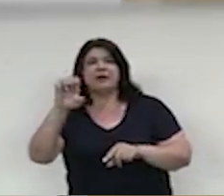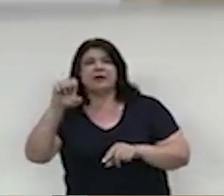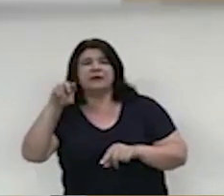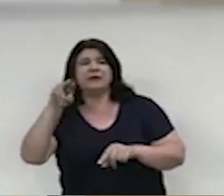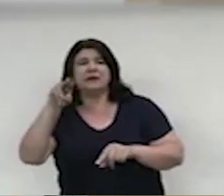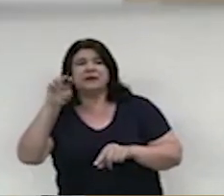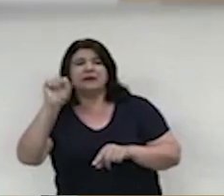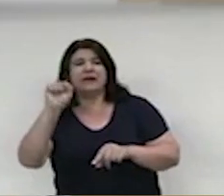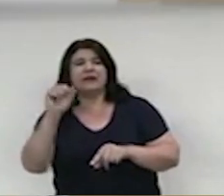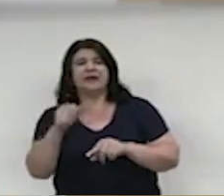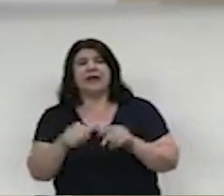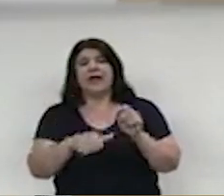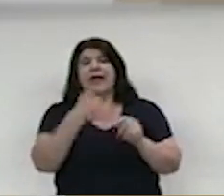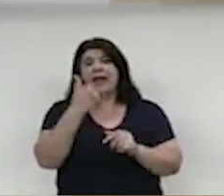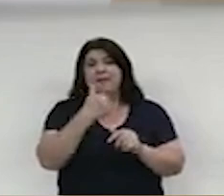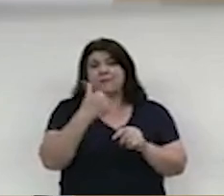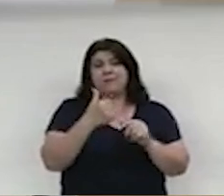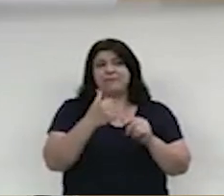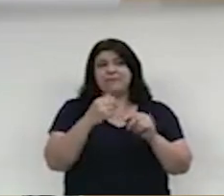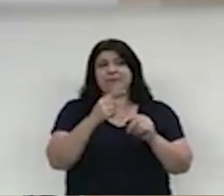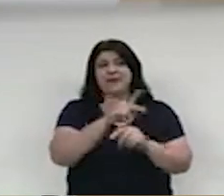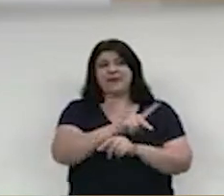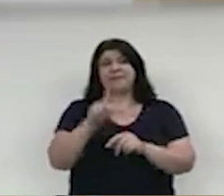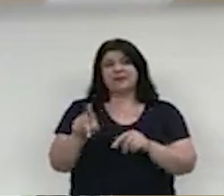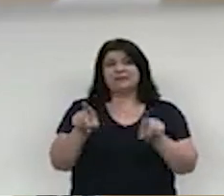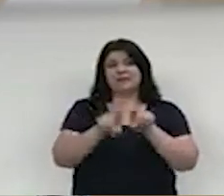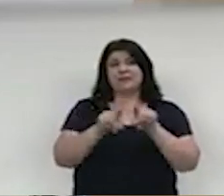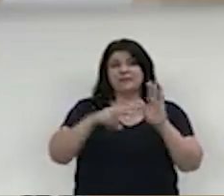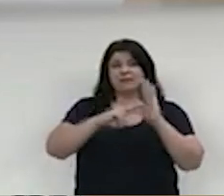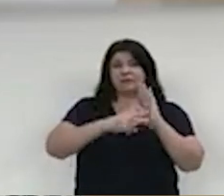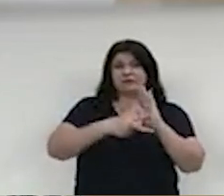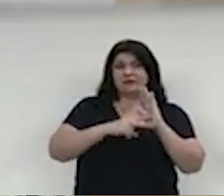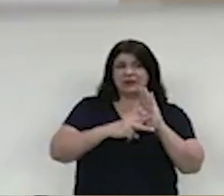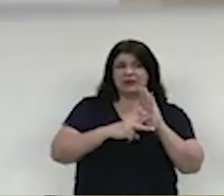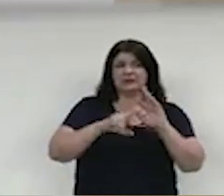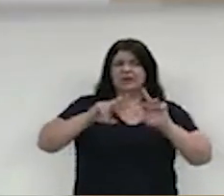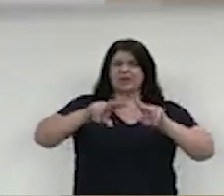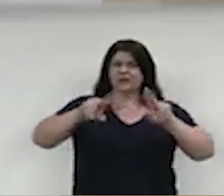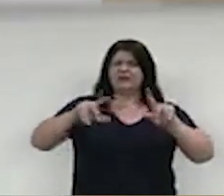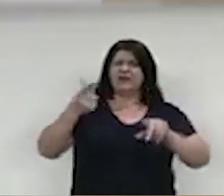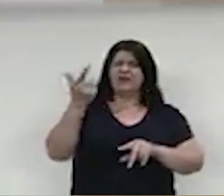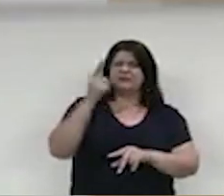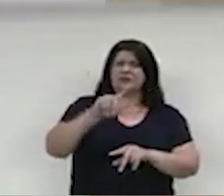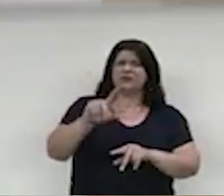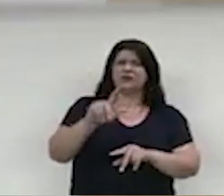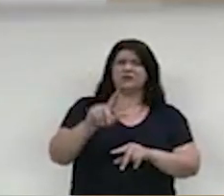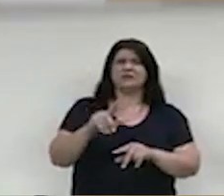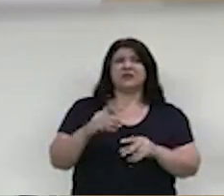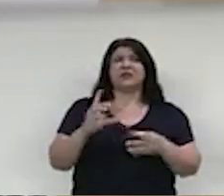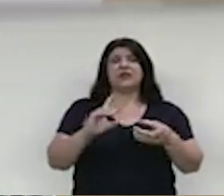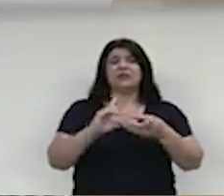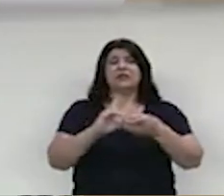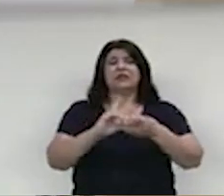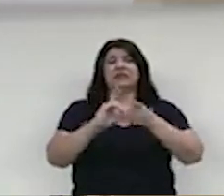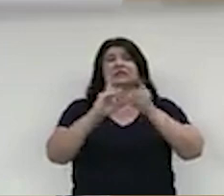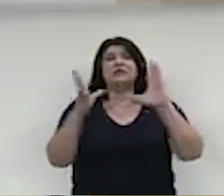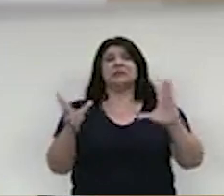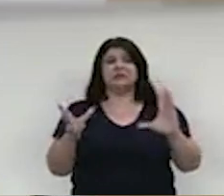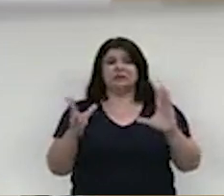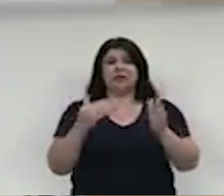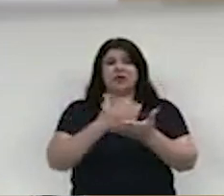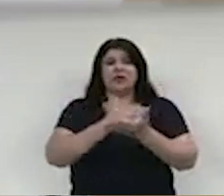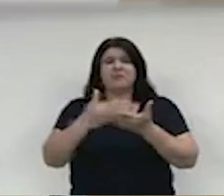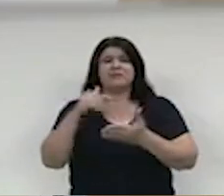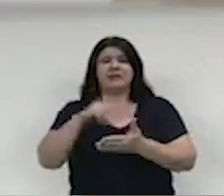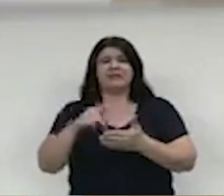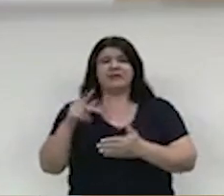Francisco Araújo, Oxicão, Vicente Leal Filho e muitos outros. Num tempo em que a democracia era restaurada no país, o governo